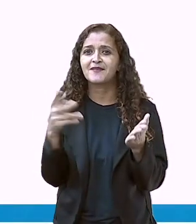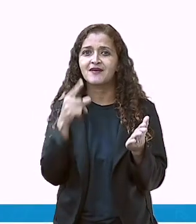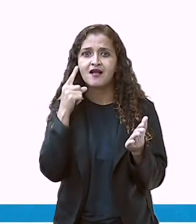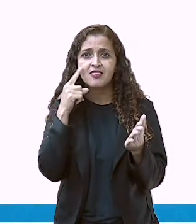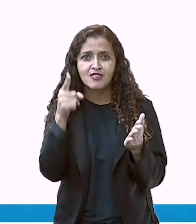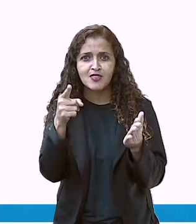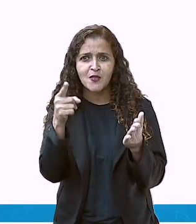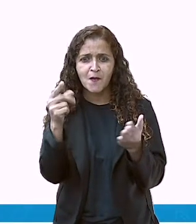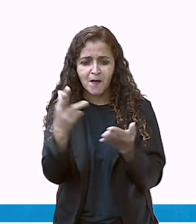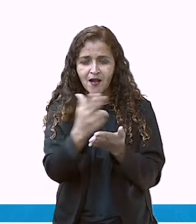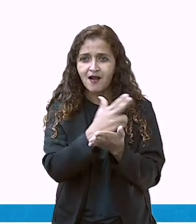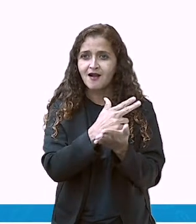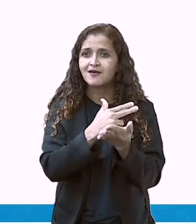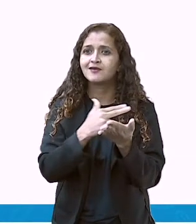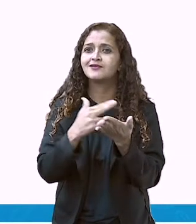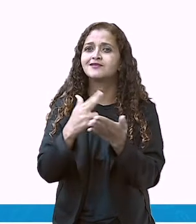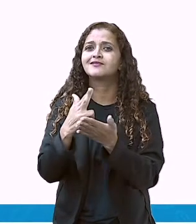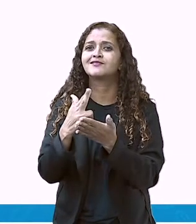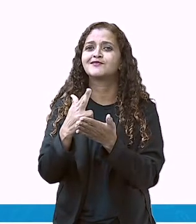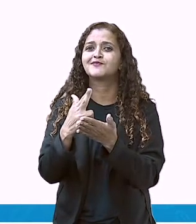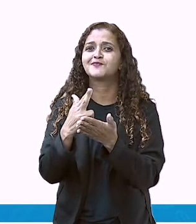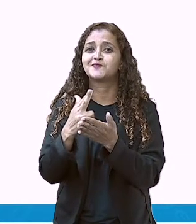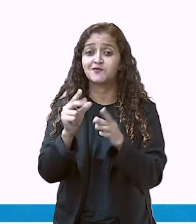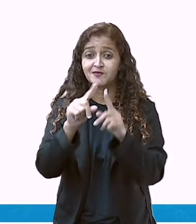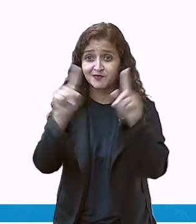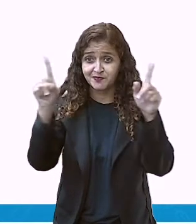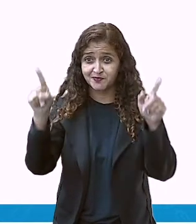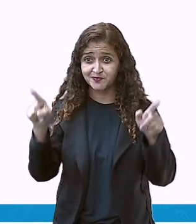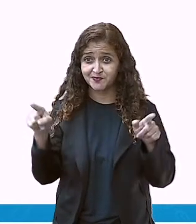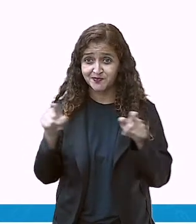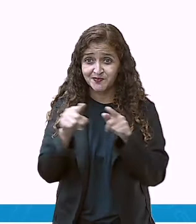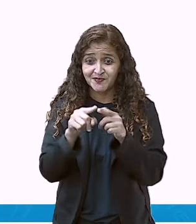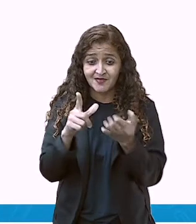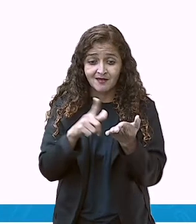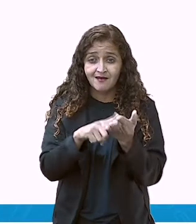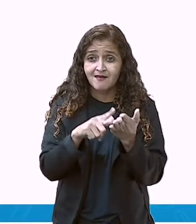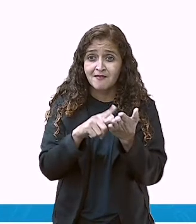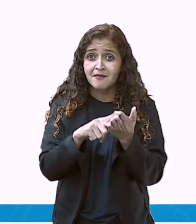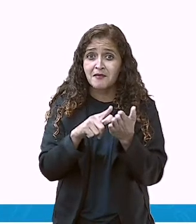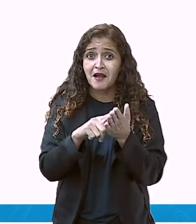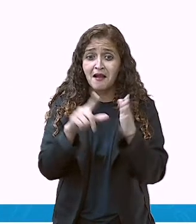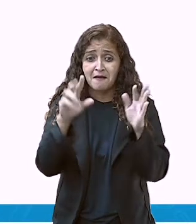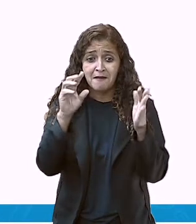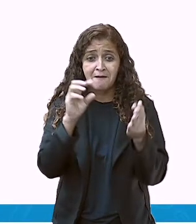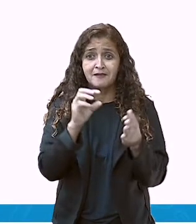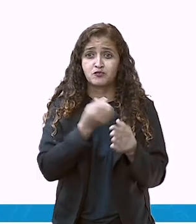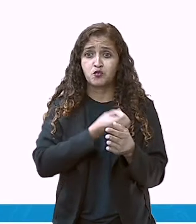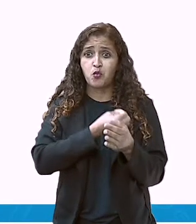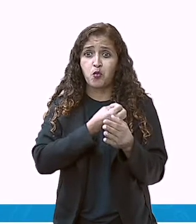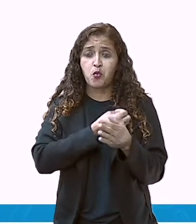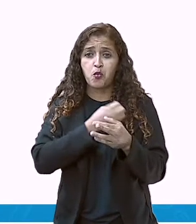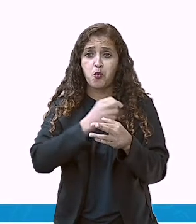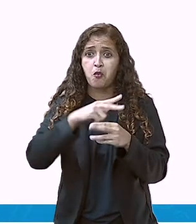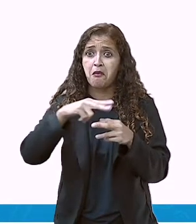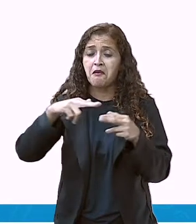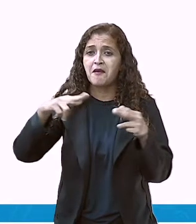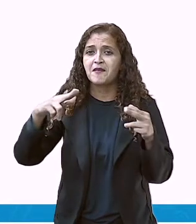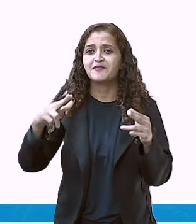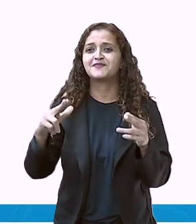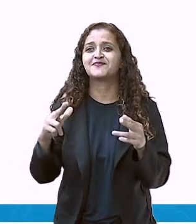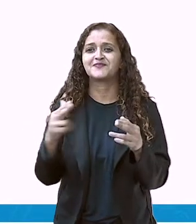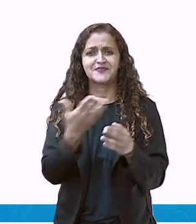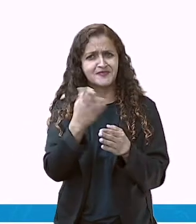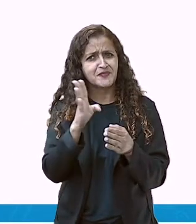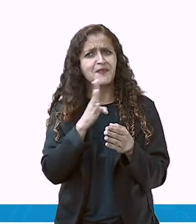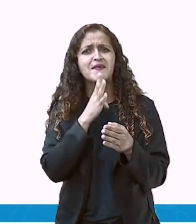viram essa imagem aí na casa de vocês? Uma folha de papel com esse tanto de número? Só que esses números vocês